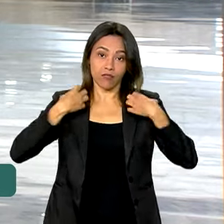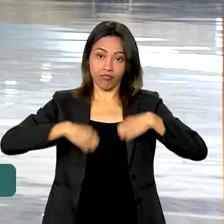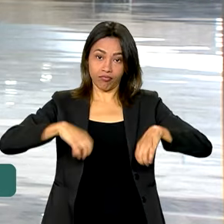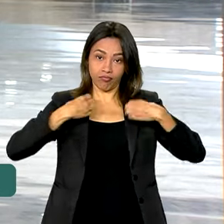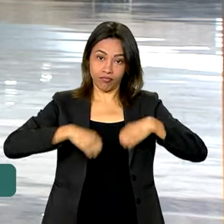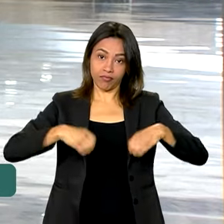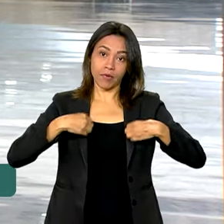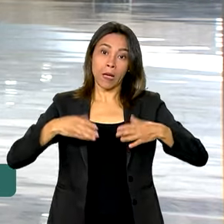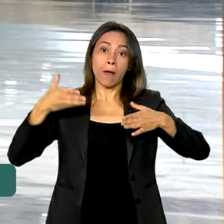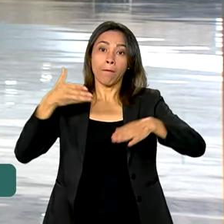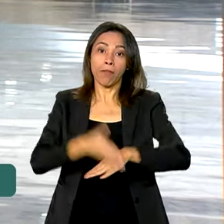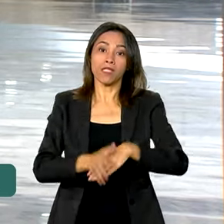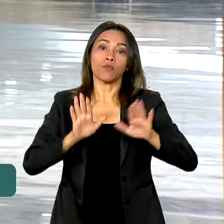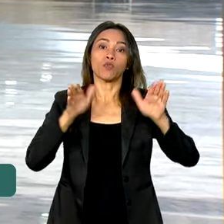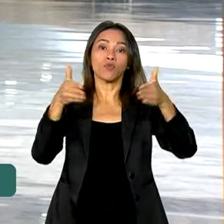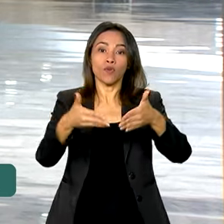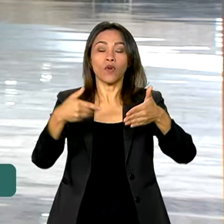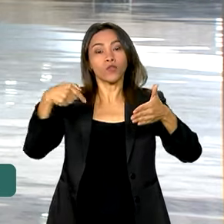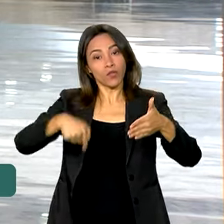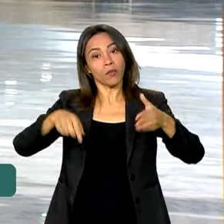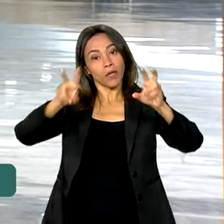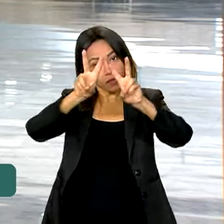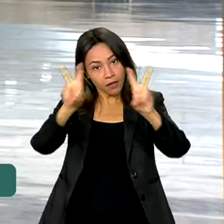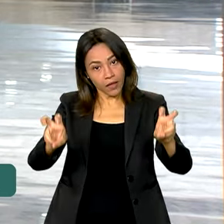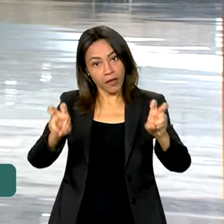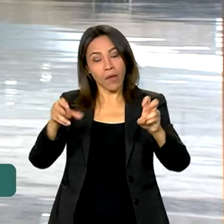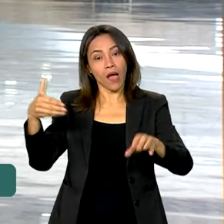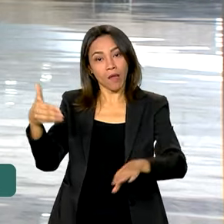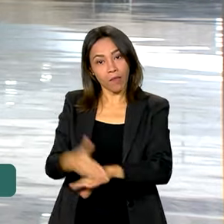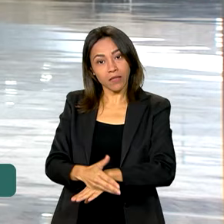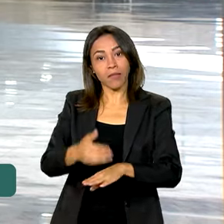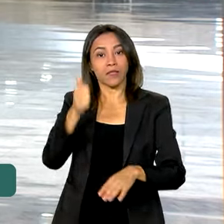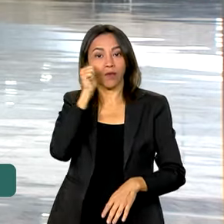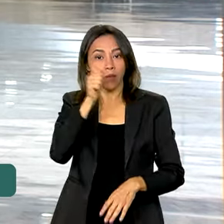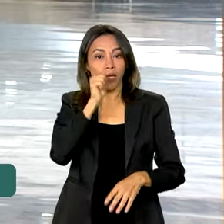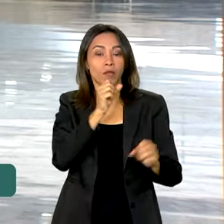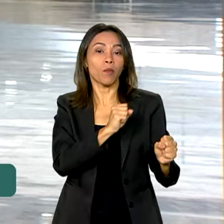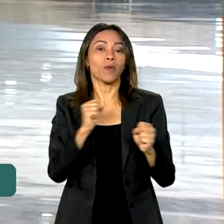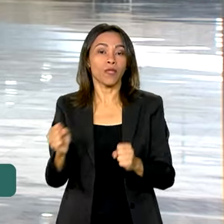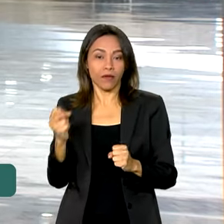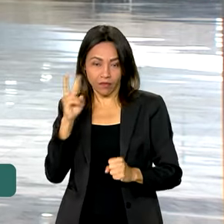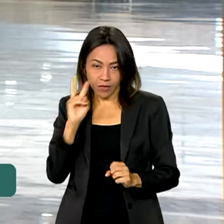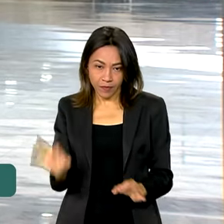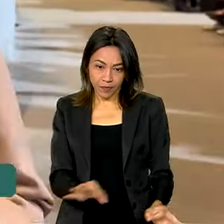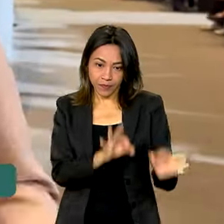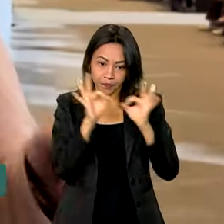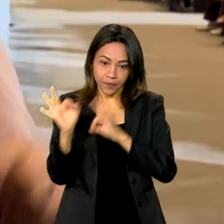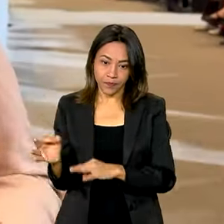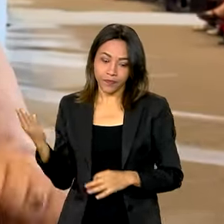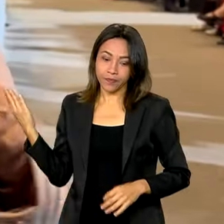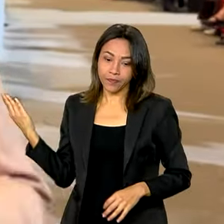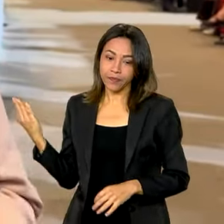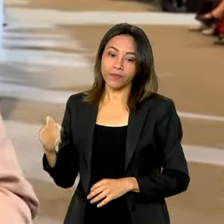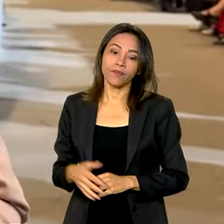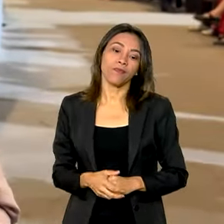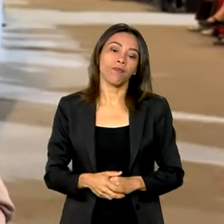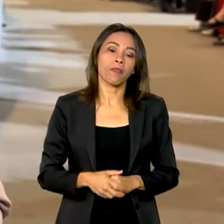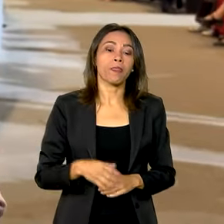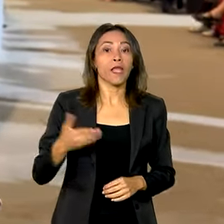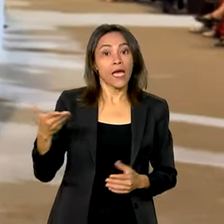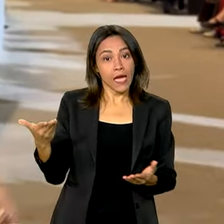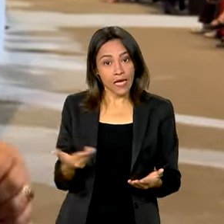fórum, onde foi debatido esse assunto, a participação da mulher no poder. Vamos assistir. Nós estamos no segundo